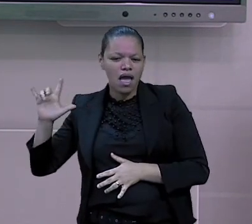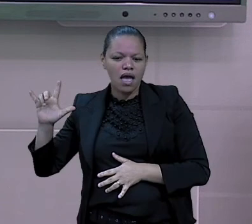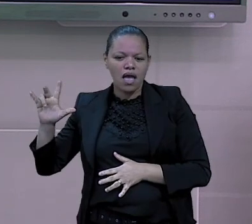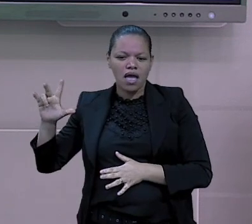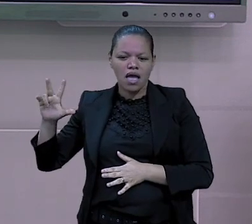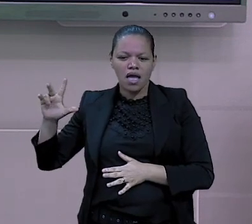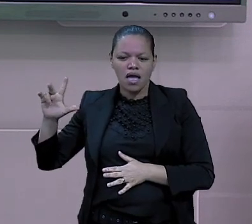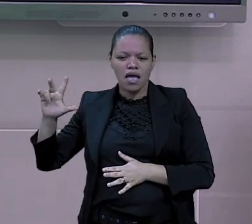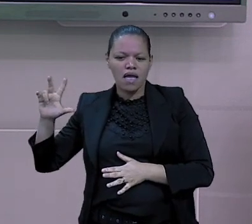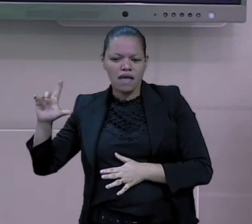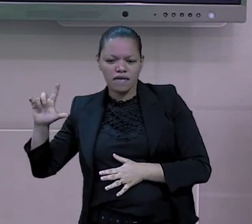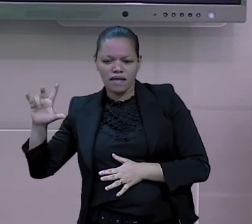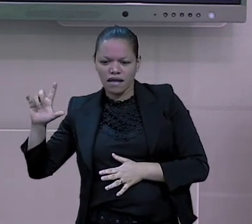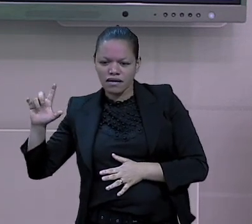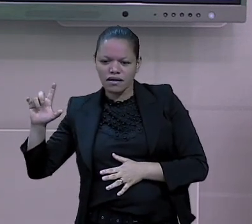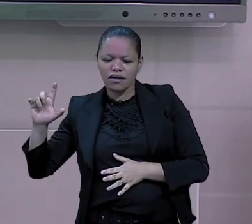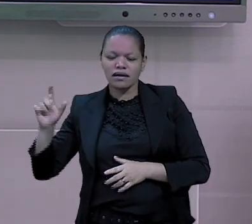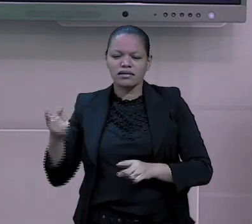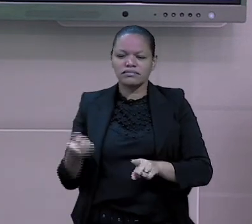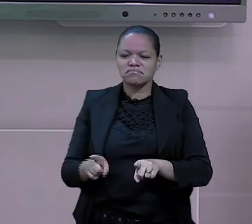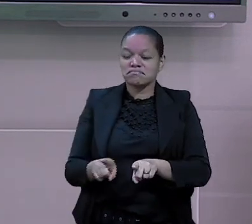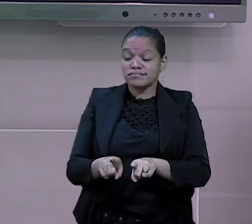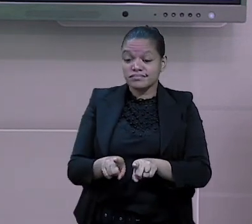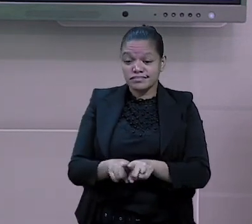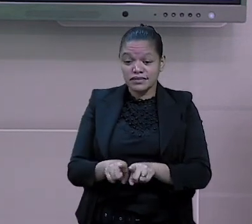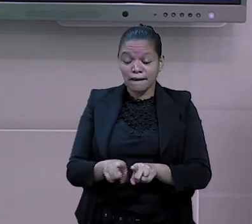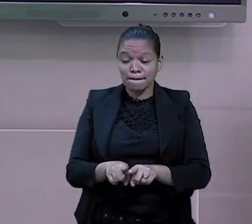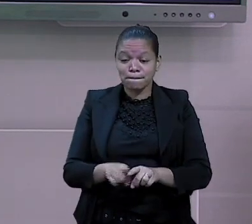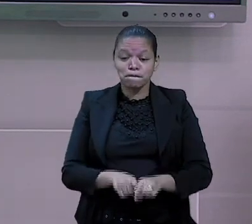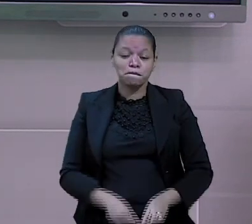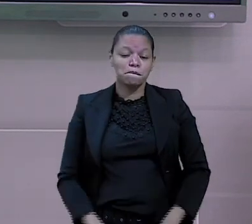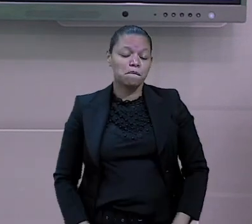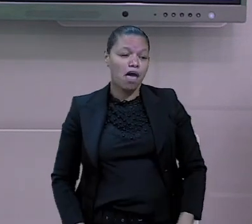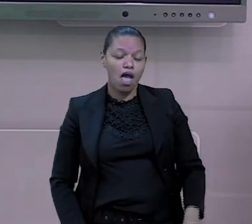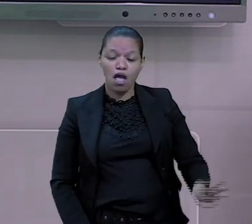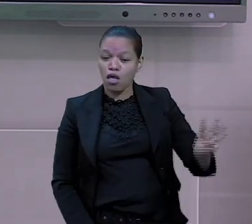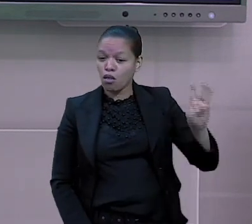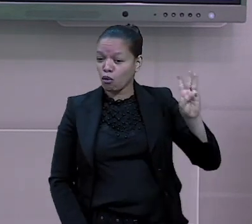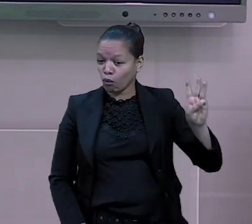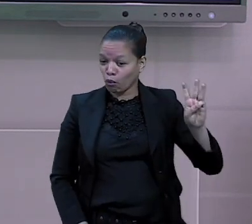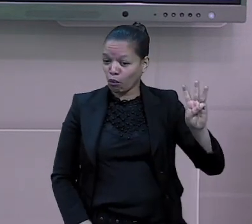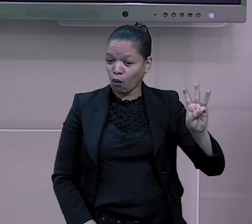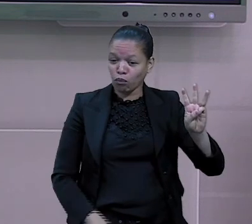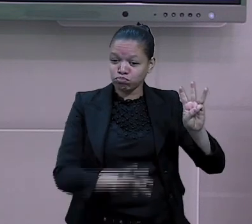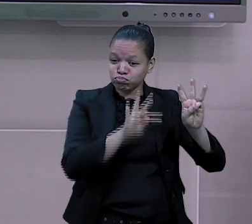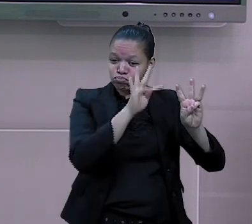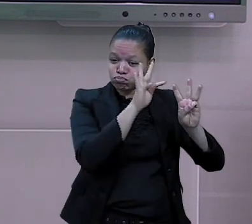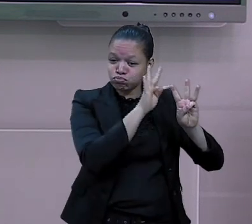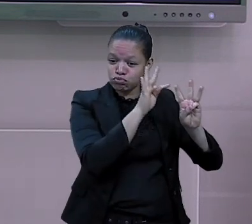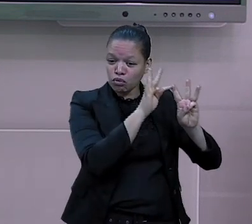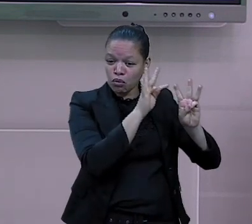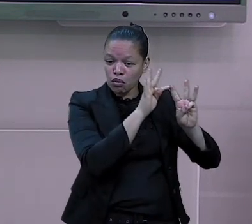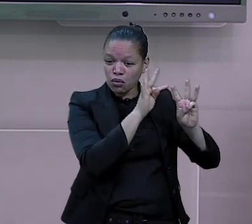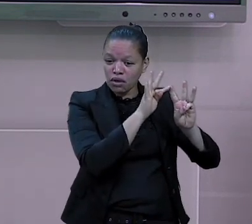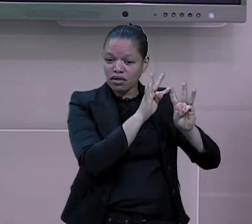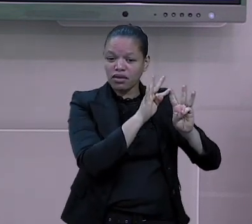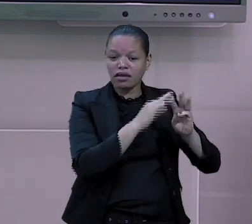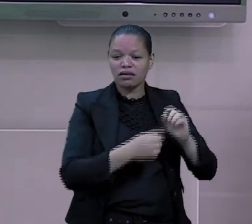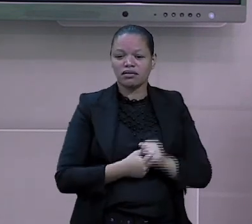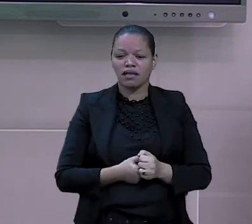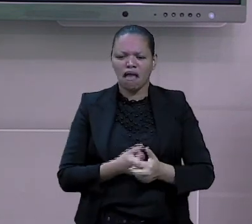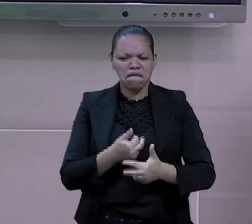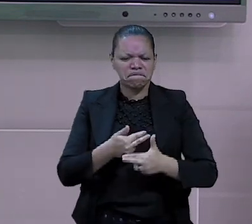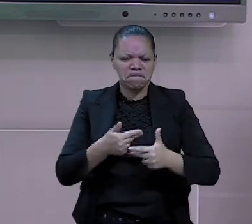ferramenta importante. Se você quer assistir essa aula de novo, já passou na TV Educação, logo após ela vai ficar